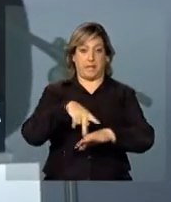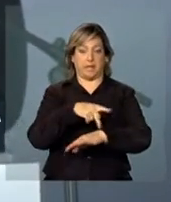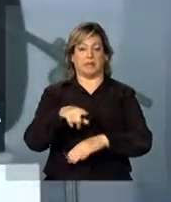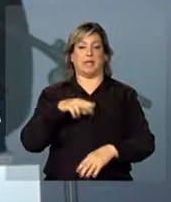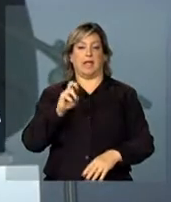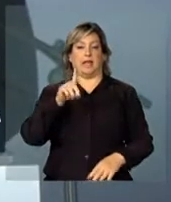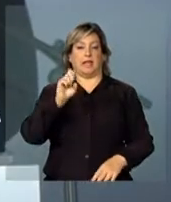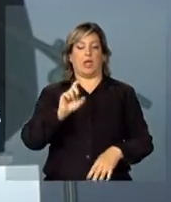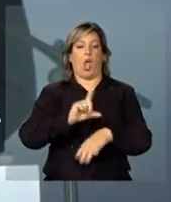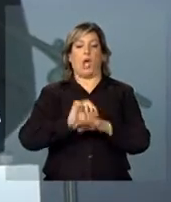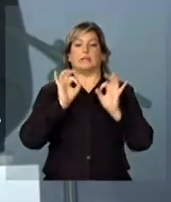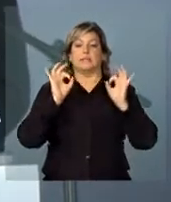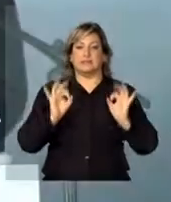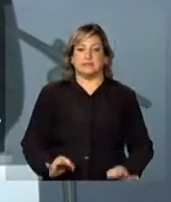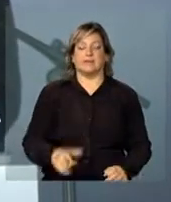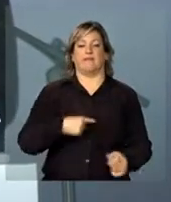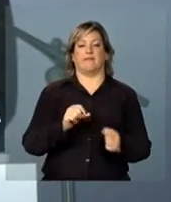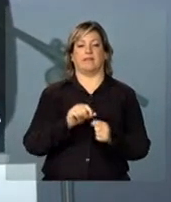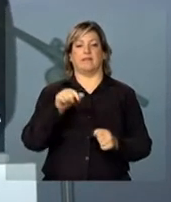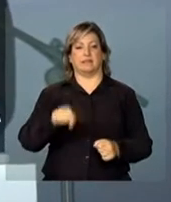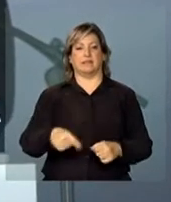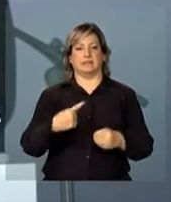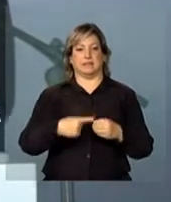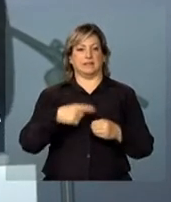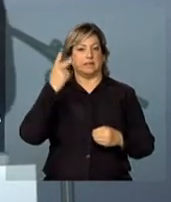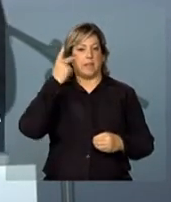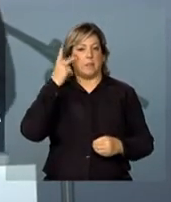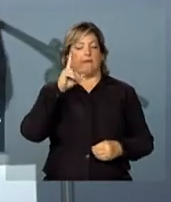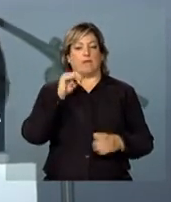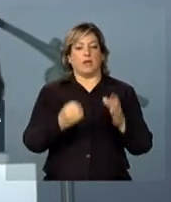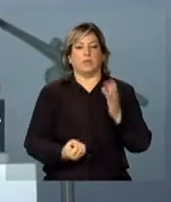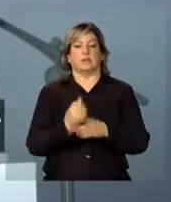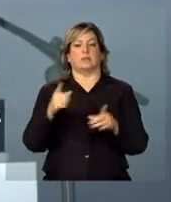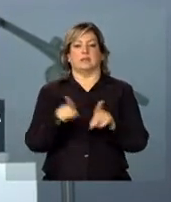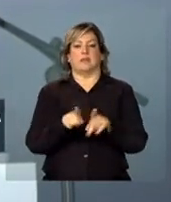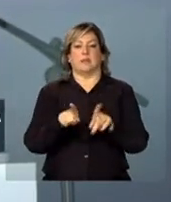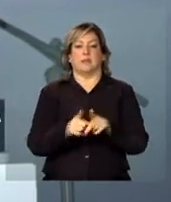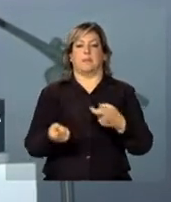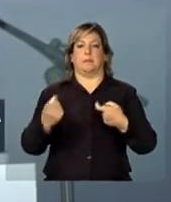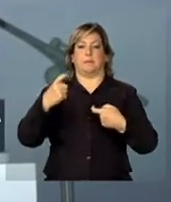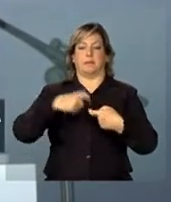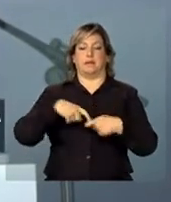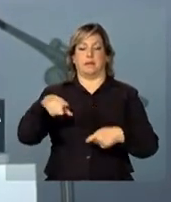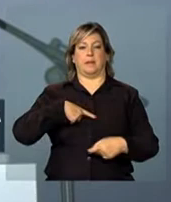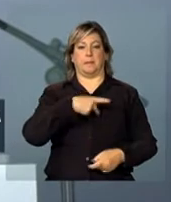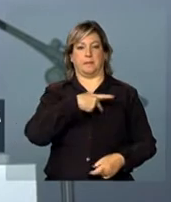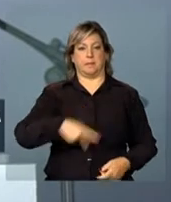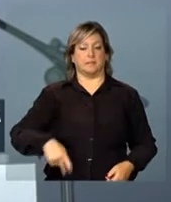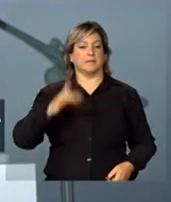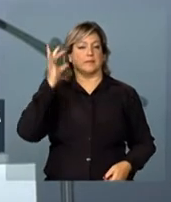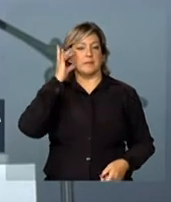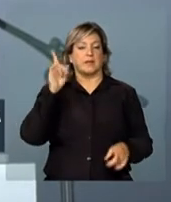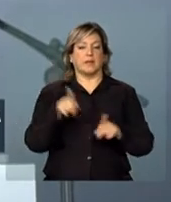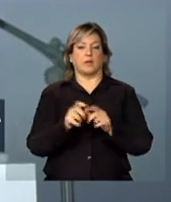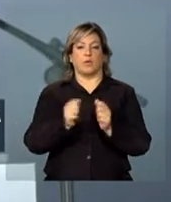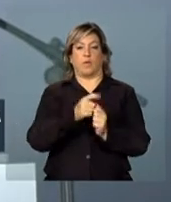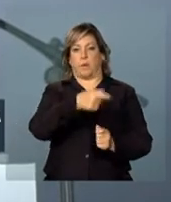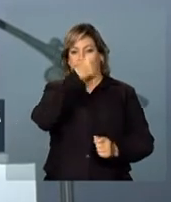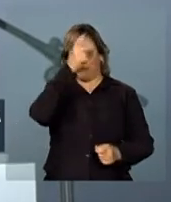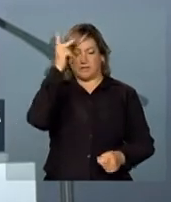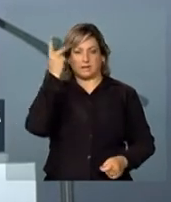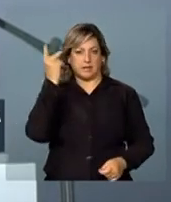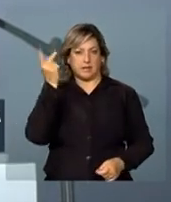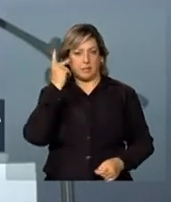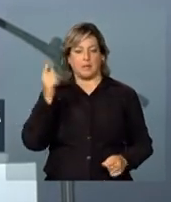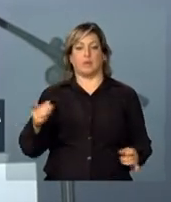certa que você está construindo aqui na cidade de São Paulo, que vai surgir também na parceria da presidenta Dilma com o professor Fernando Haddad, será uma